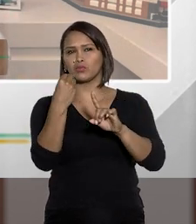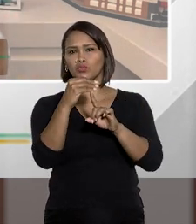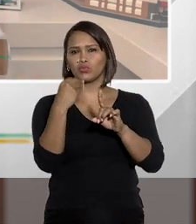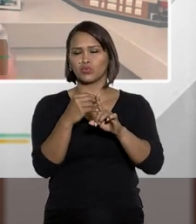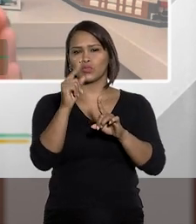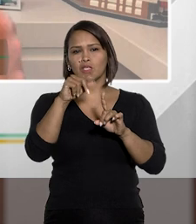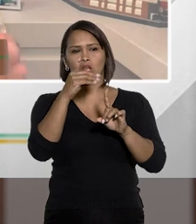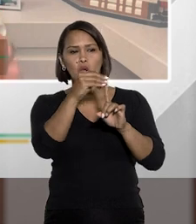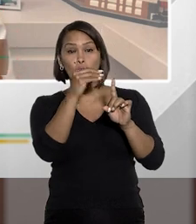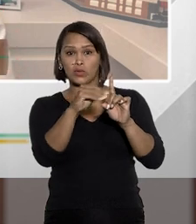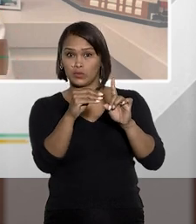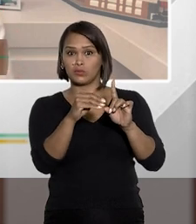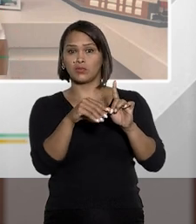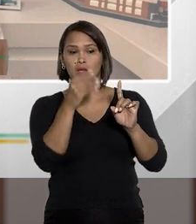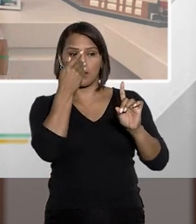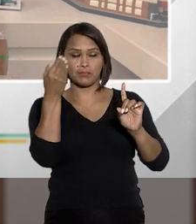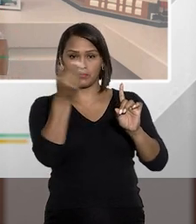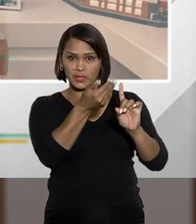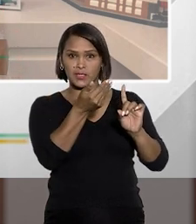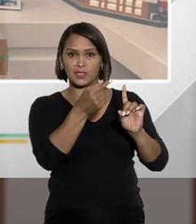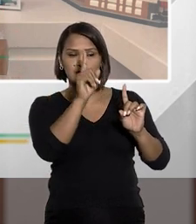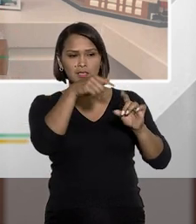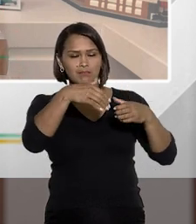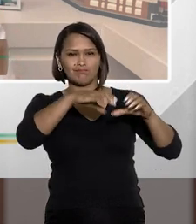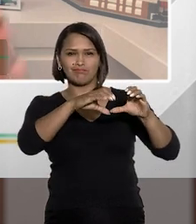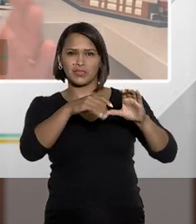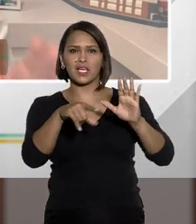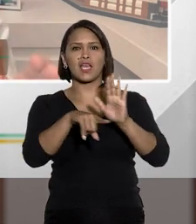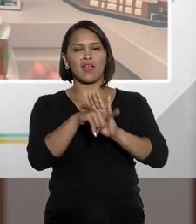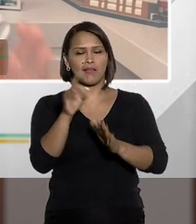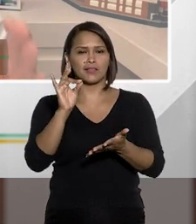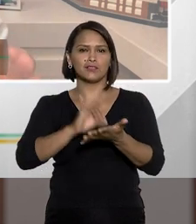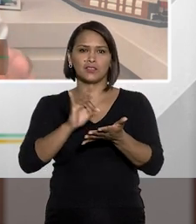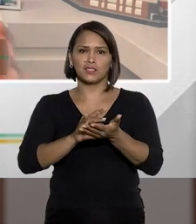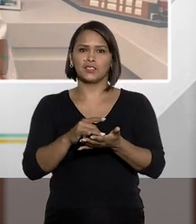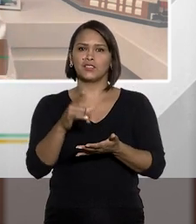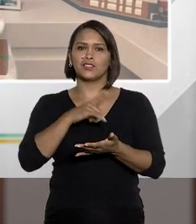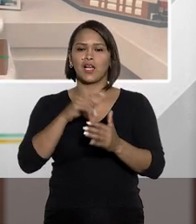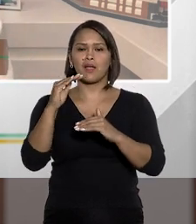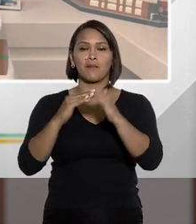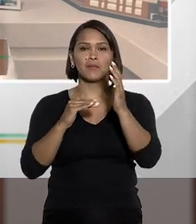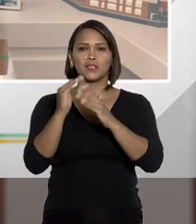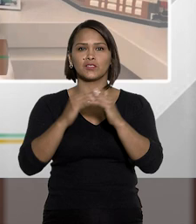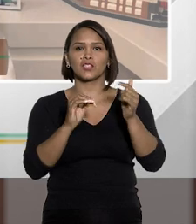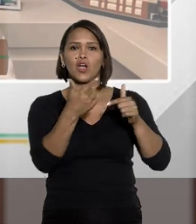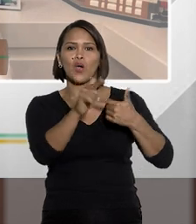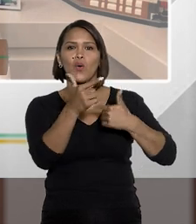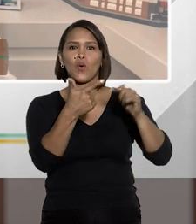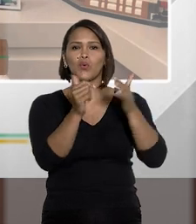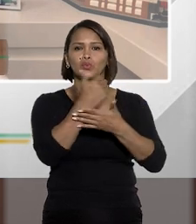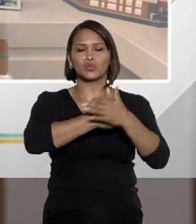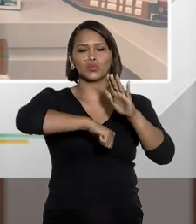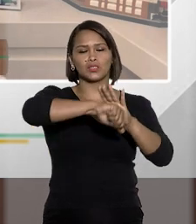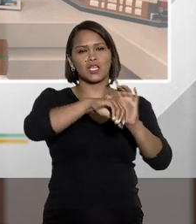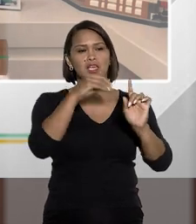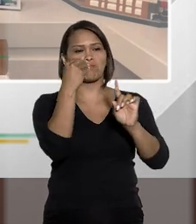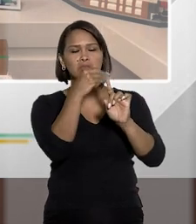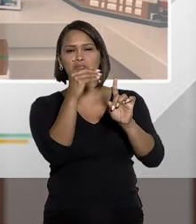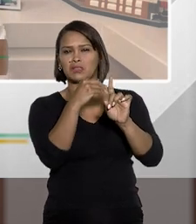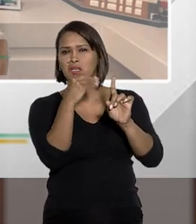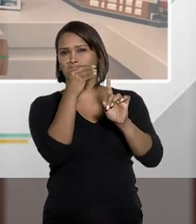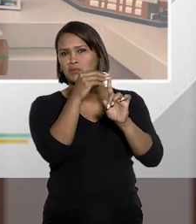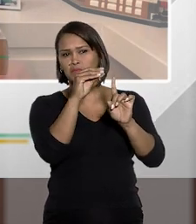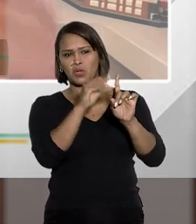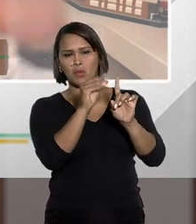comum. Geralmente, quando um estuprador é preso, ele certamente já terá praticado outros crimes sexuais